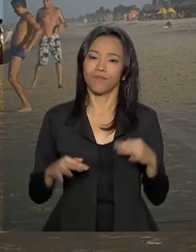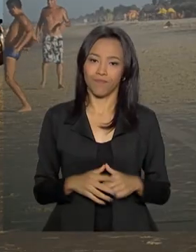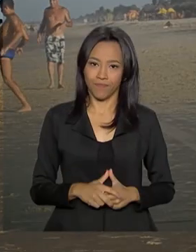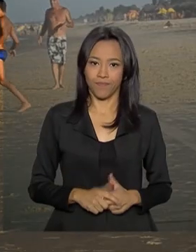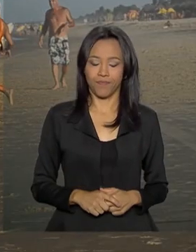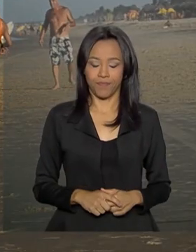Legenda Sônia